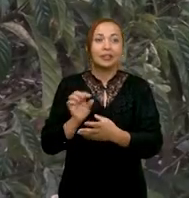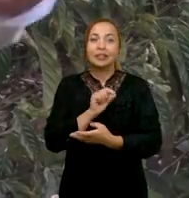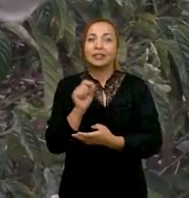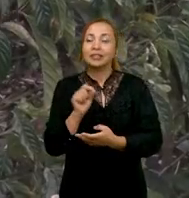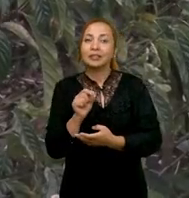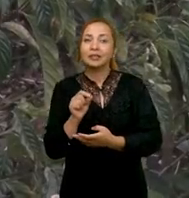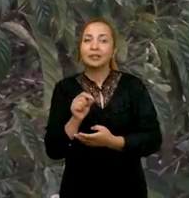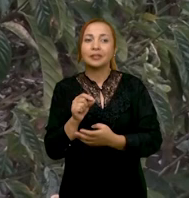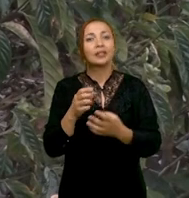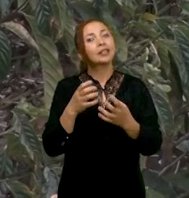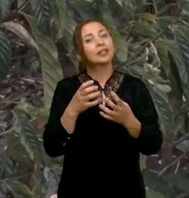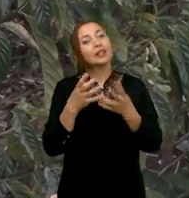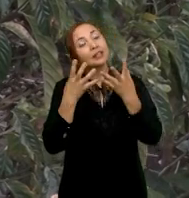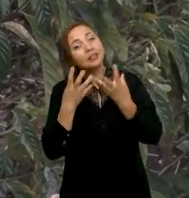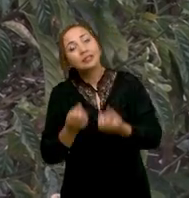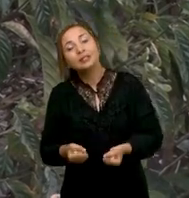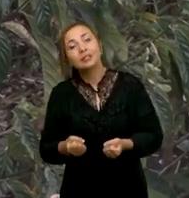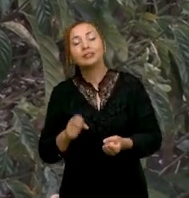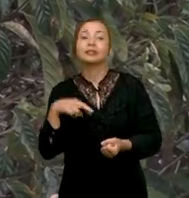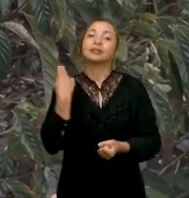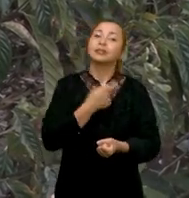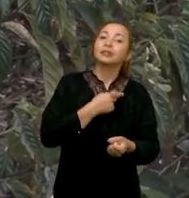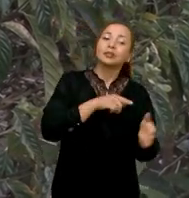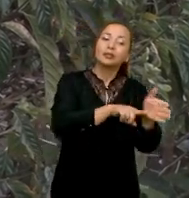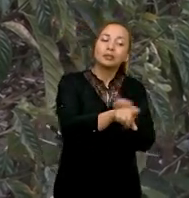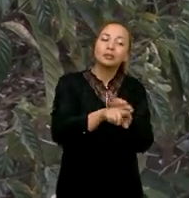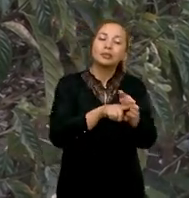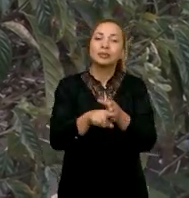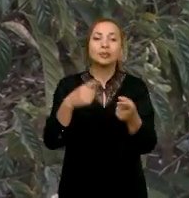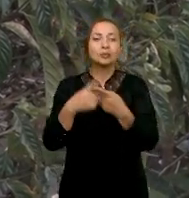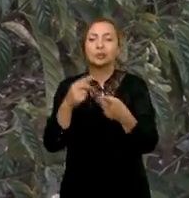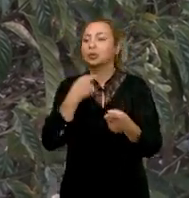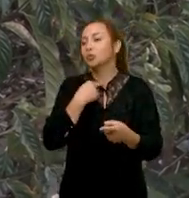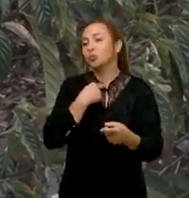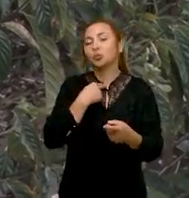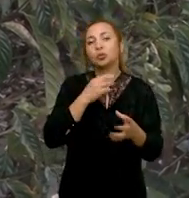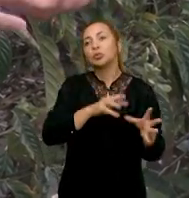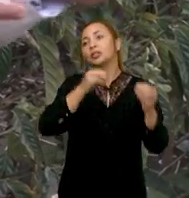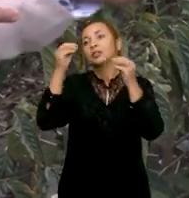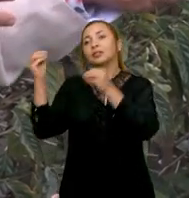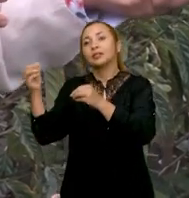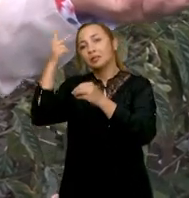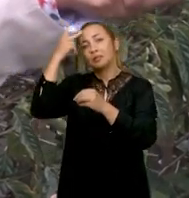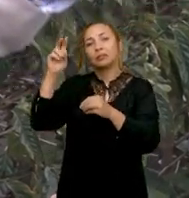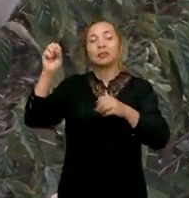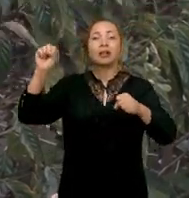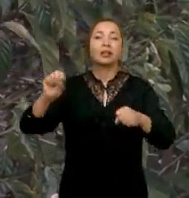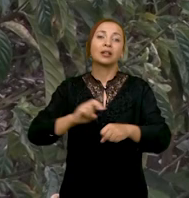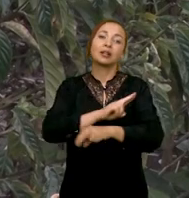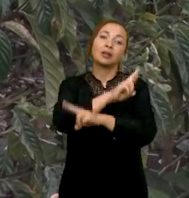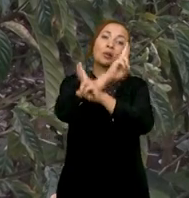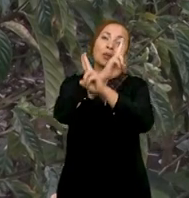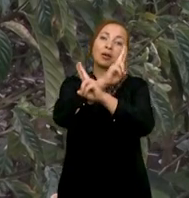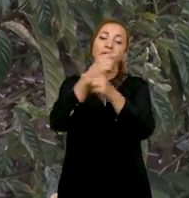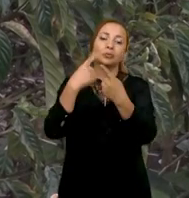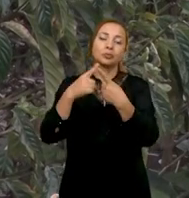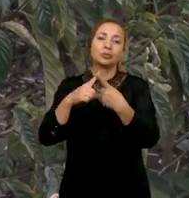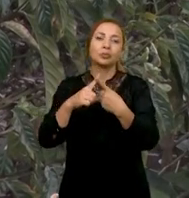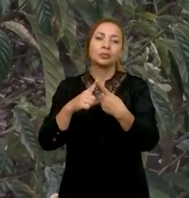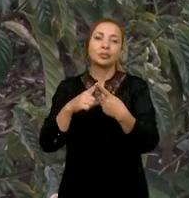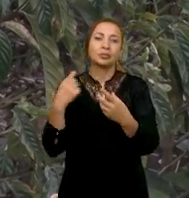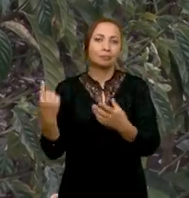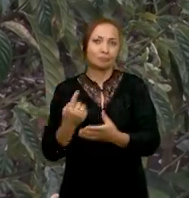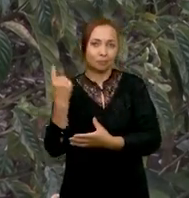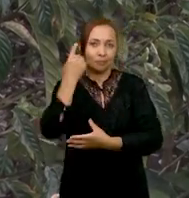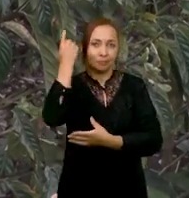nos acolhesse com a nossa pesquisa, porque a gente não podia levar essa pesquisa lá para a UESB. Lá nós estamos em uma